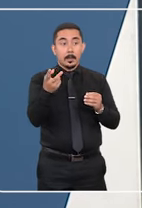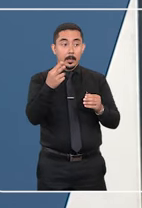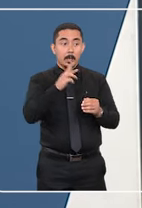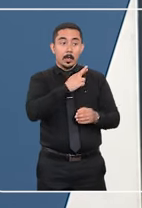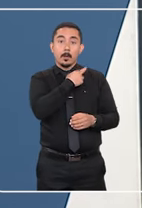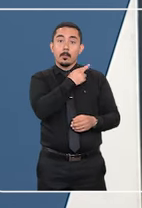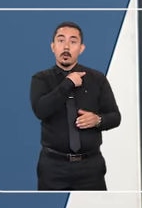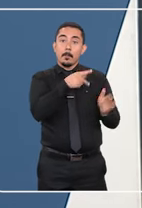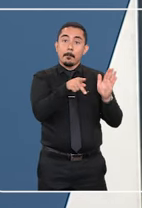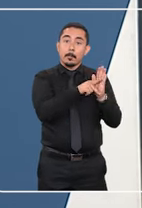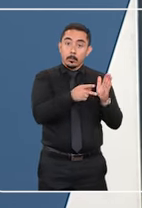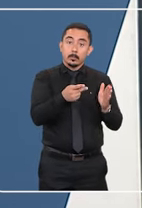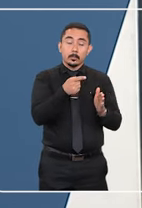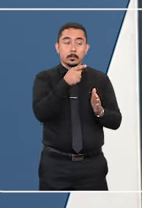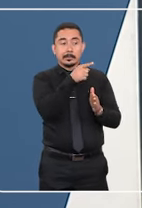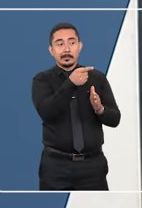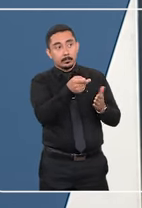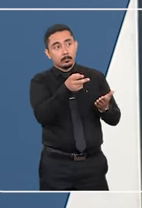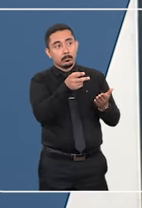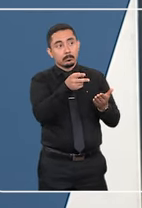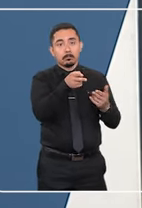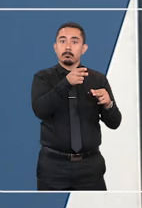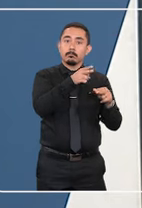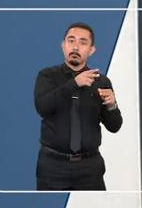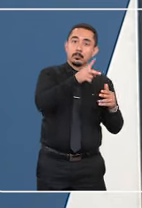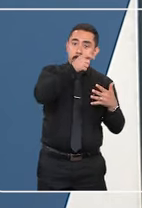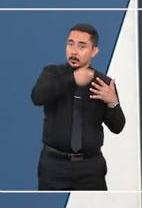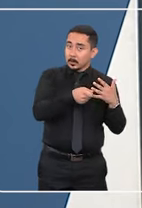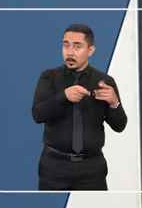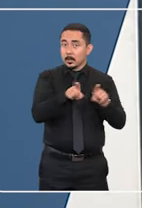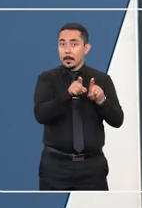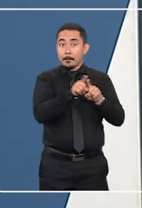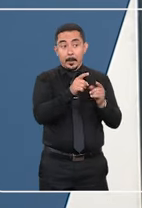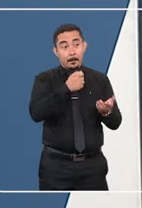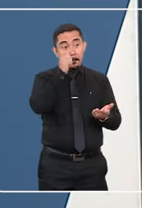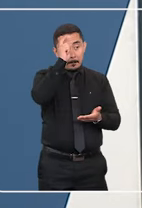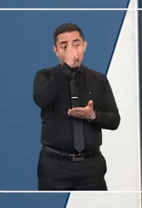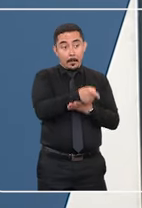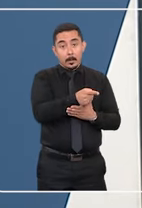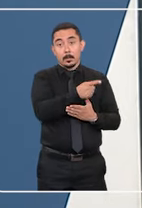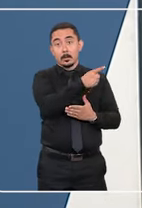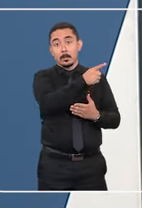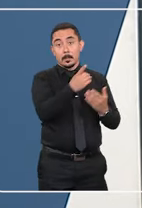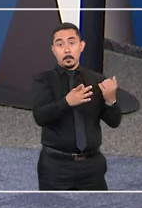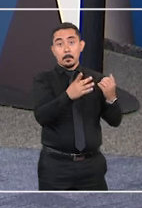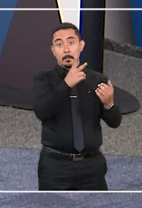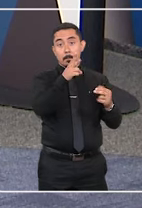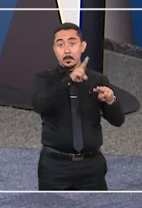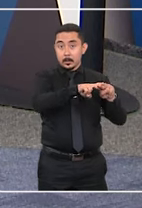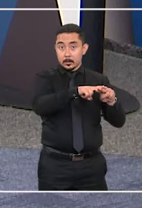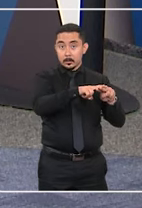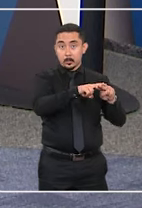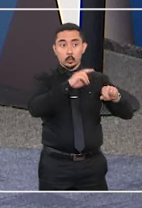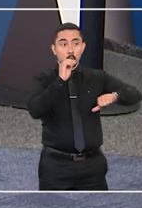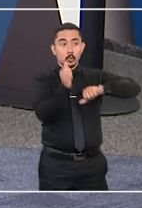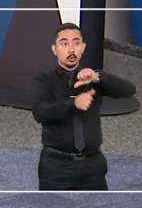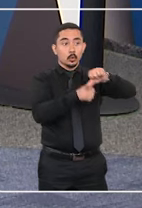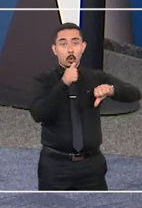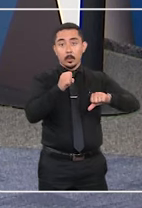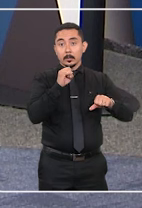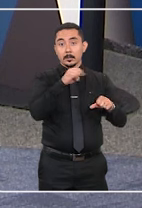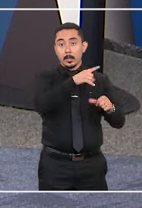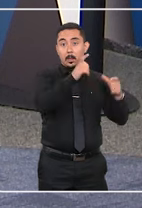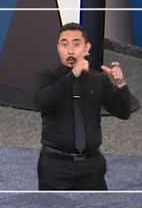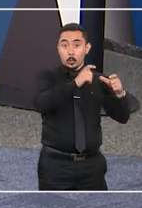competência para a execução da pena, bem como para a expedição de mandado de prisão, quando necessário, não é alterada pelo